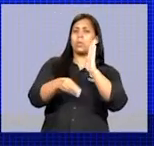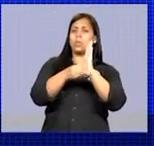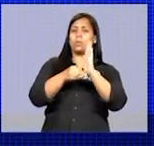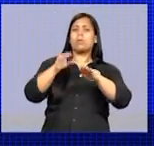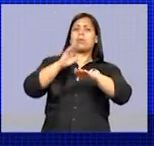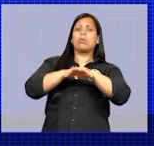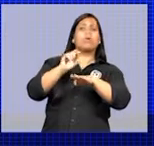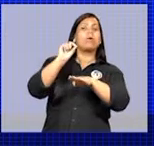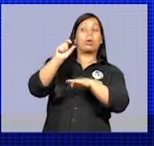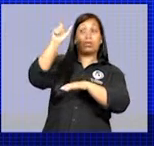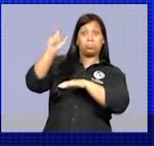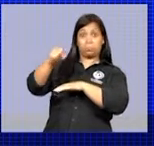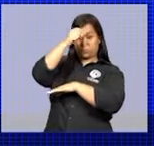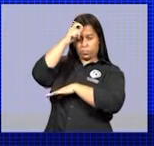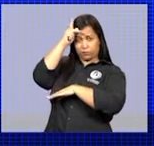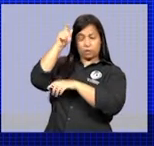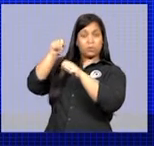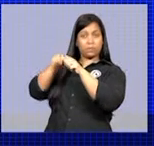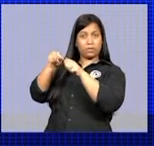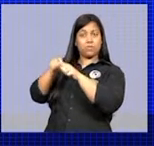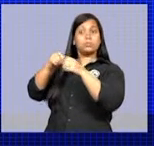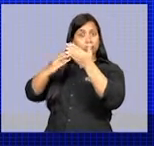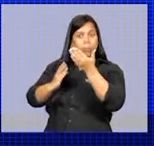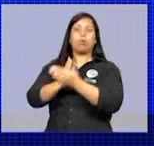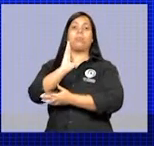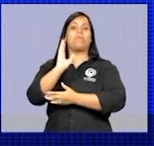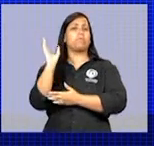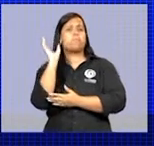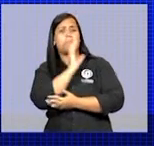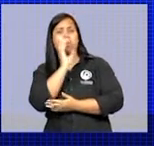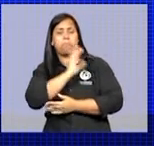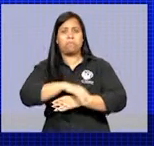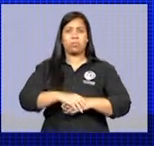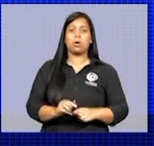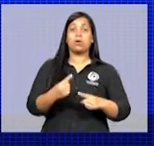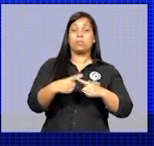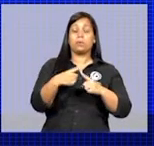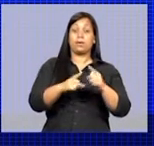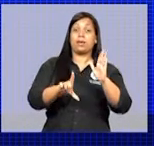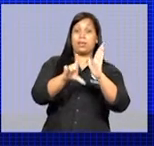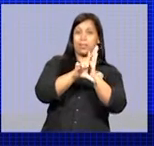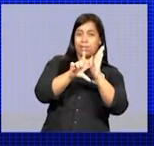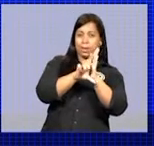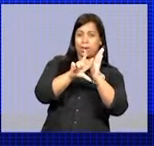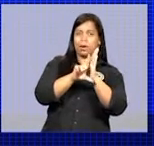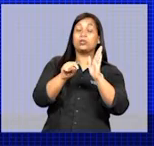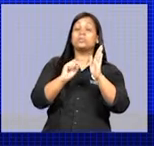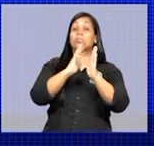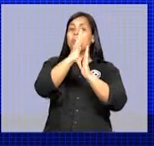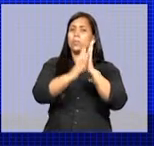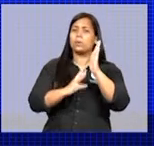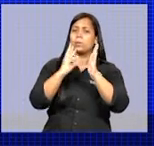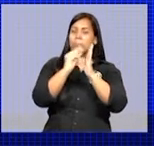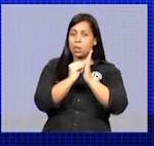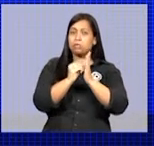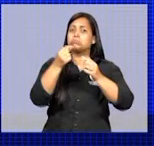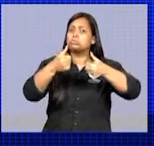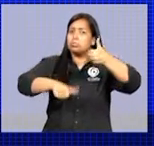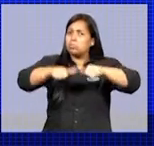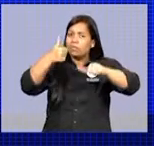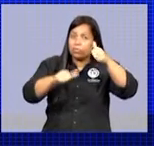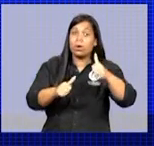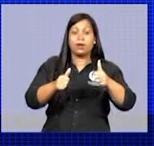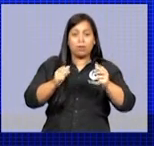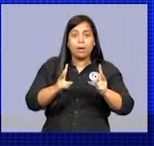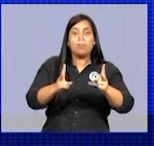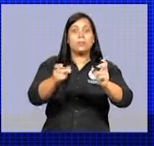Executivo foi aprovado em regime de urgência, quando legalidade e mérito são analisados na mesma sessão. A proposta